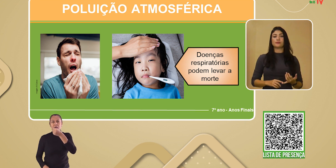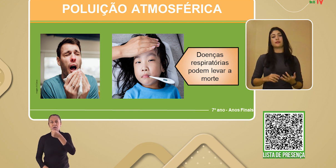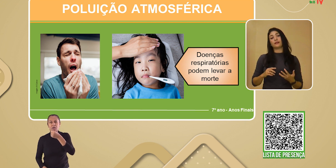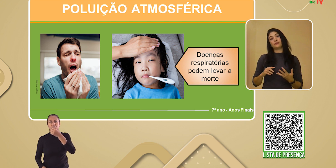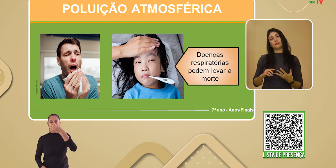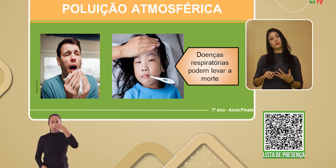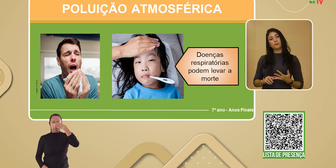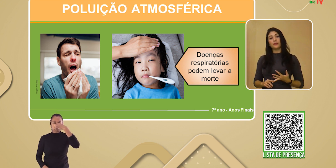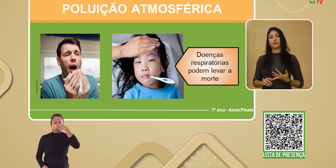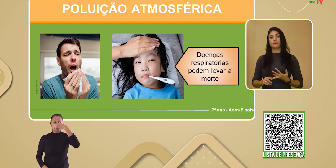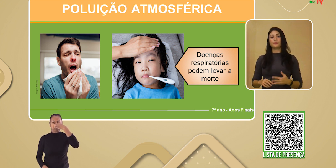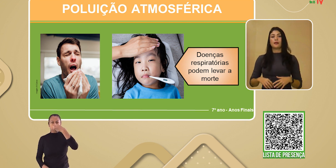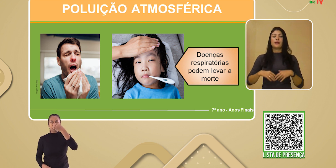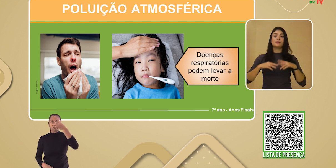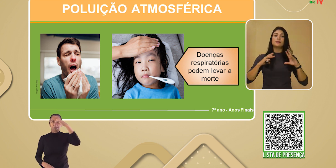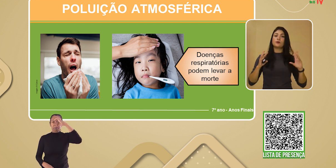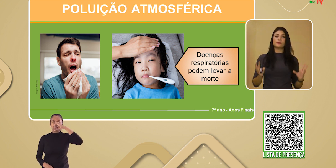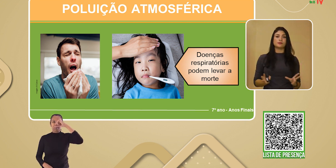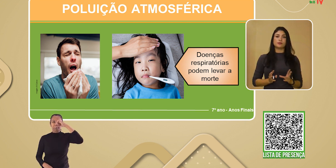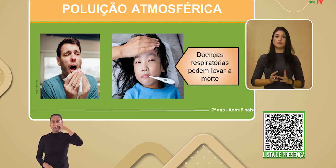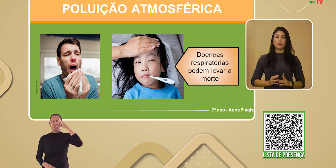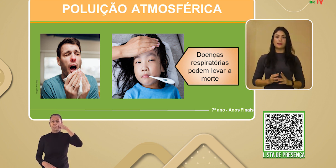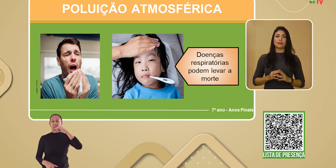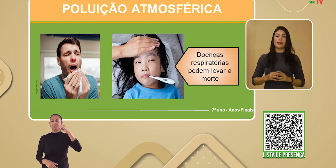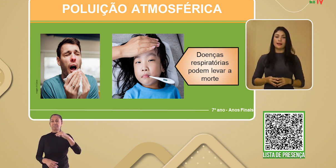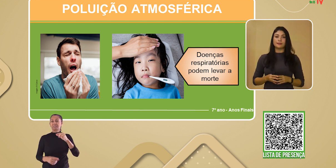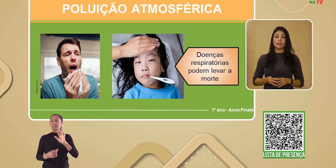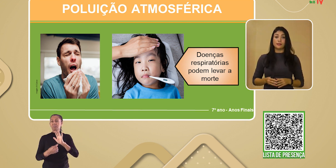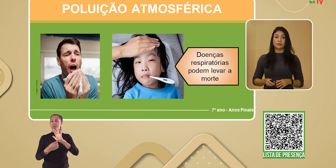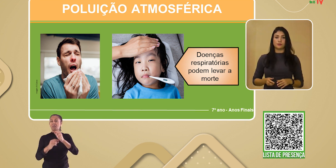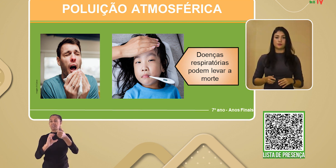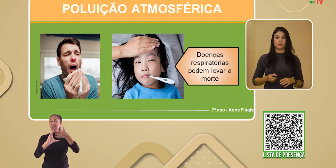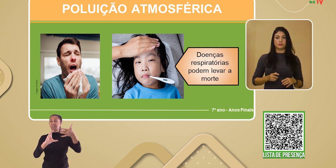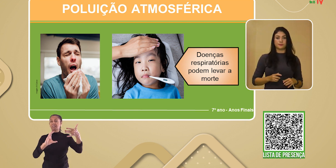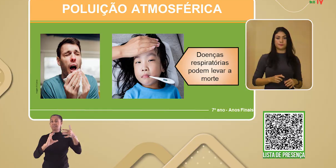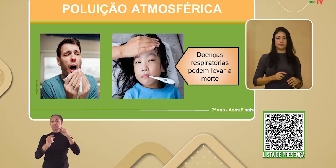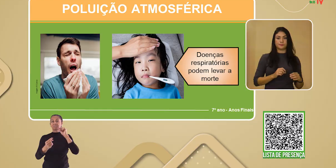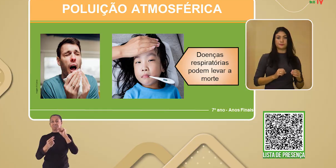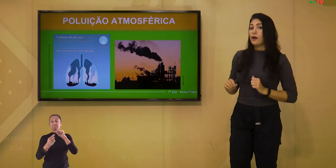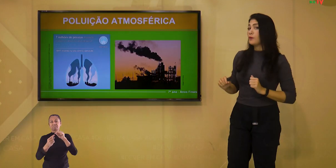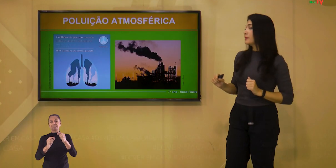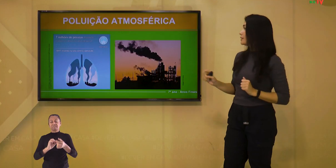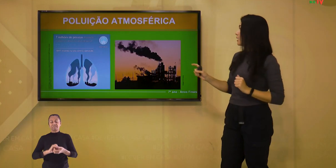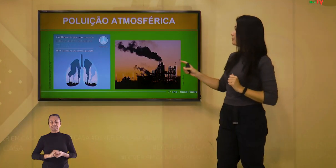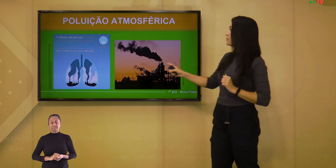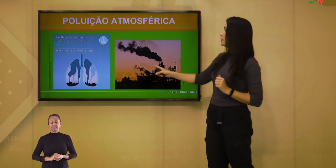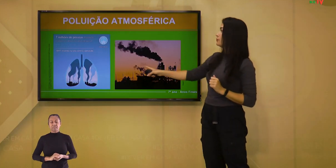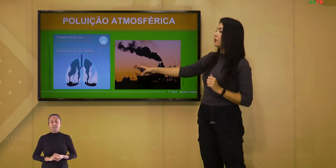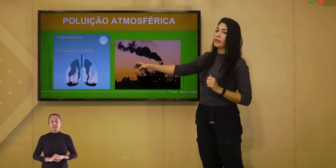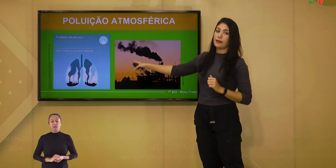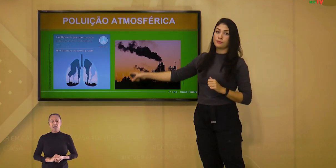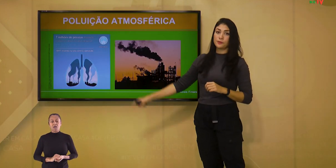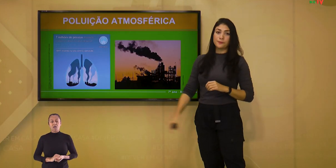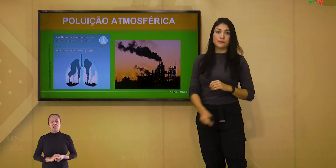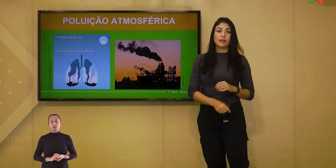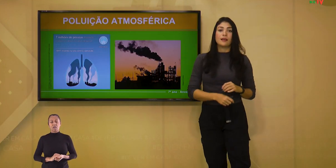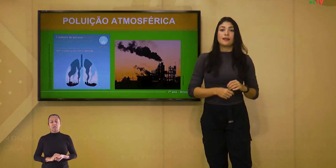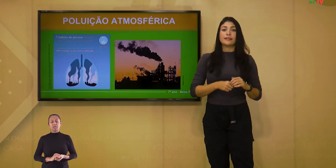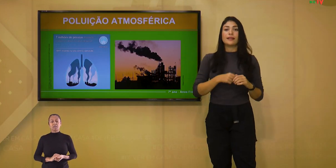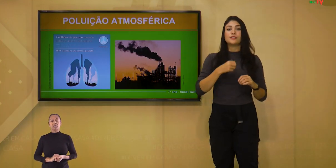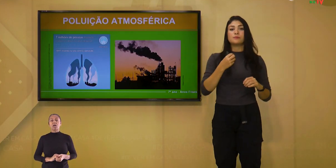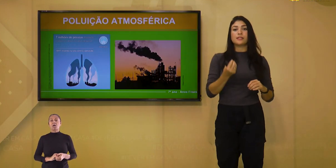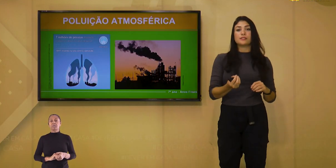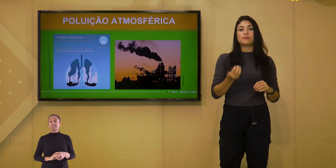tosse, nariz entupido, entre outros sintomas característicos. Observe um infográfico